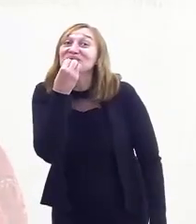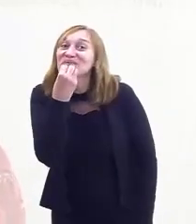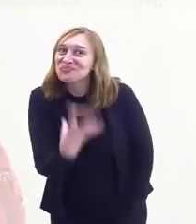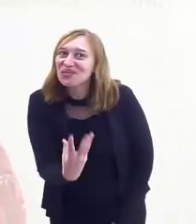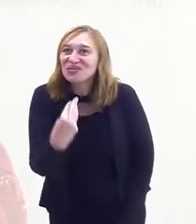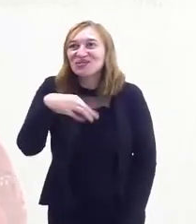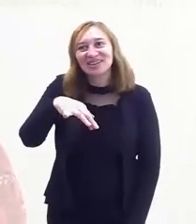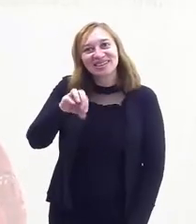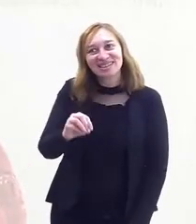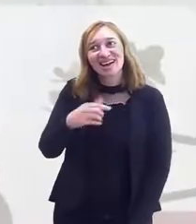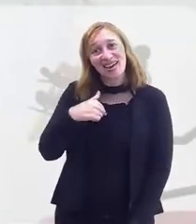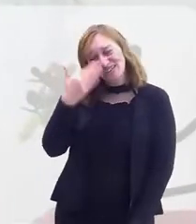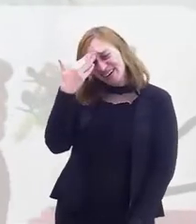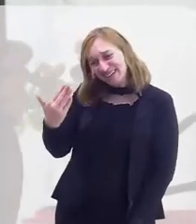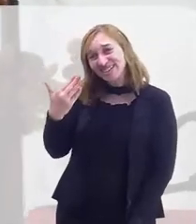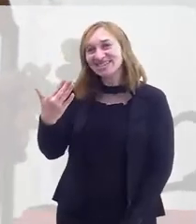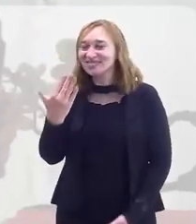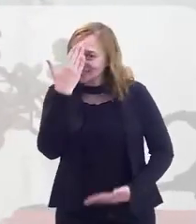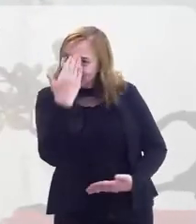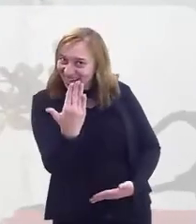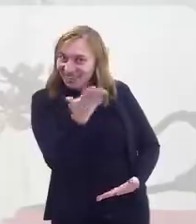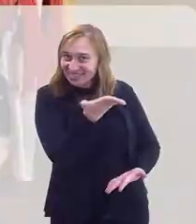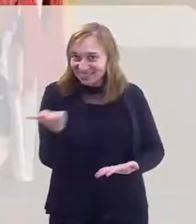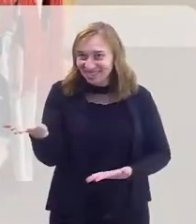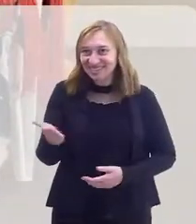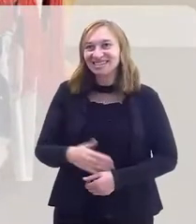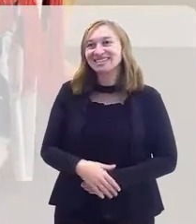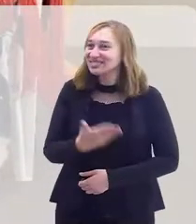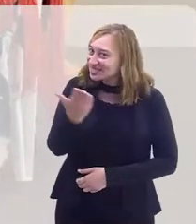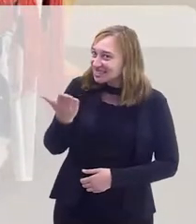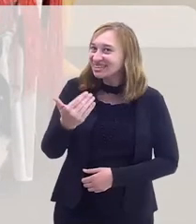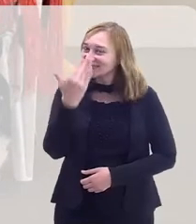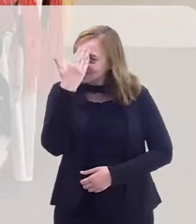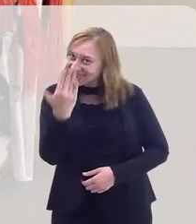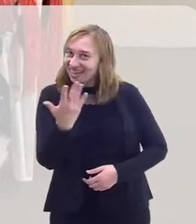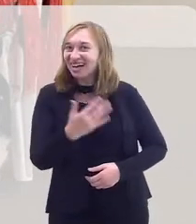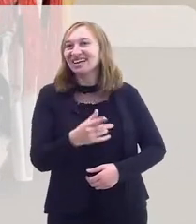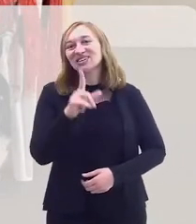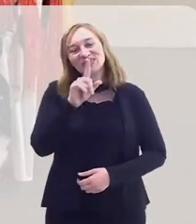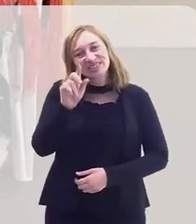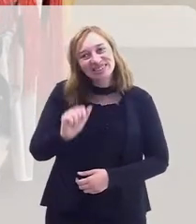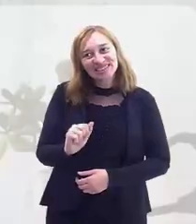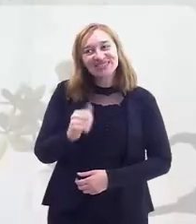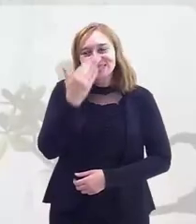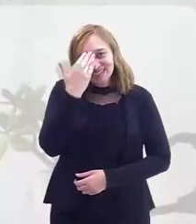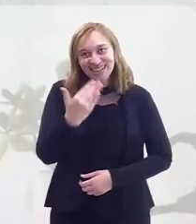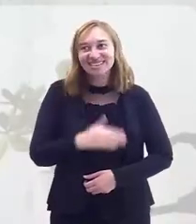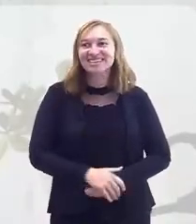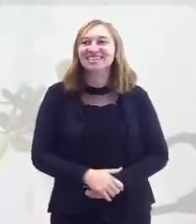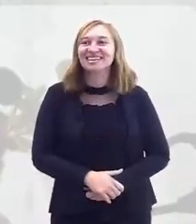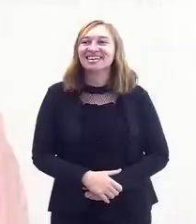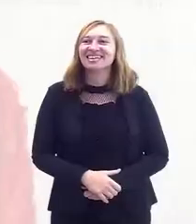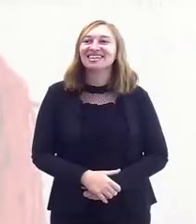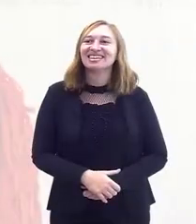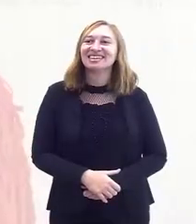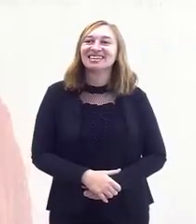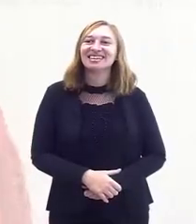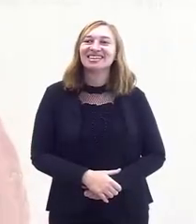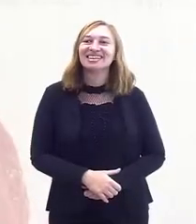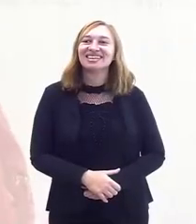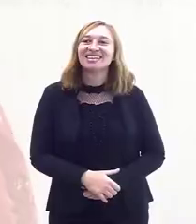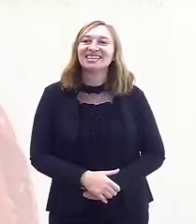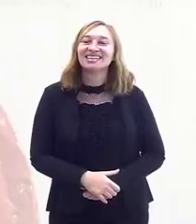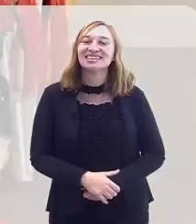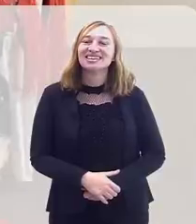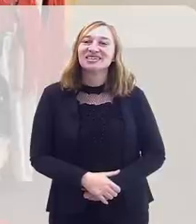Muito bom, Marcelo. Não, eu que agradeço. Obrigado a equipe toda, vocês, Luzia. Muito obrigado. Não podíamos terminar